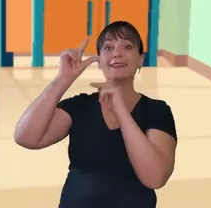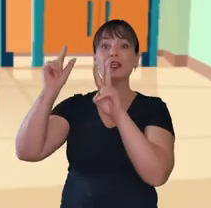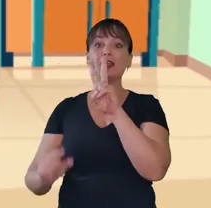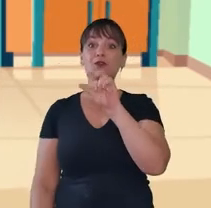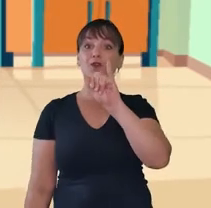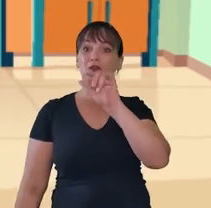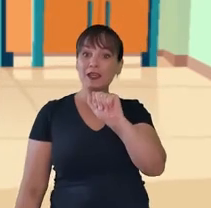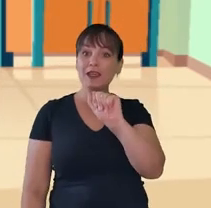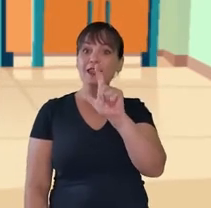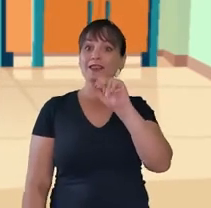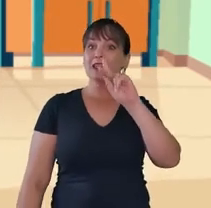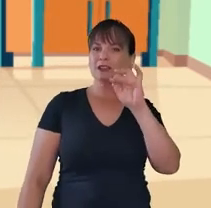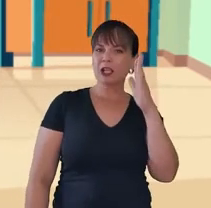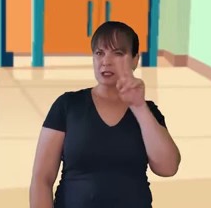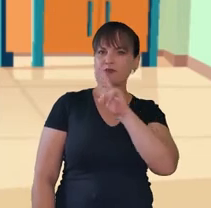Caminho da Anta.